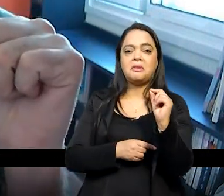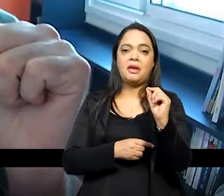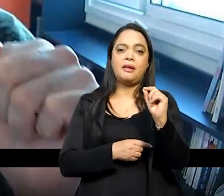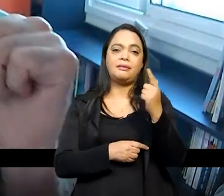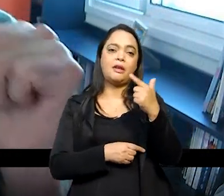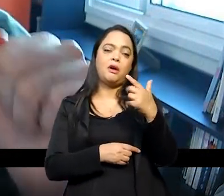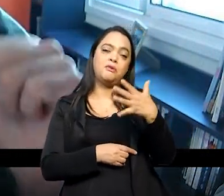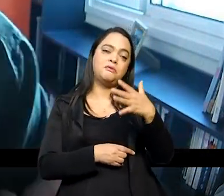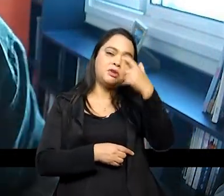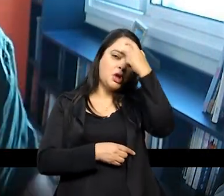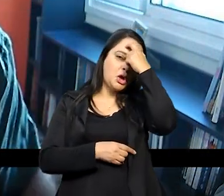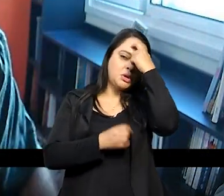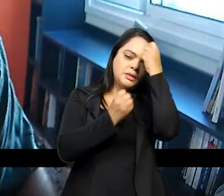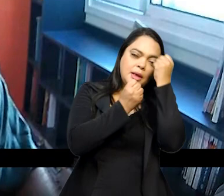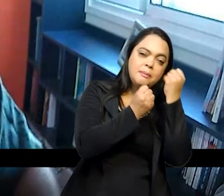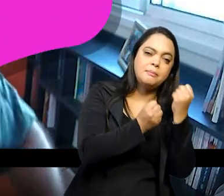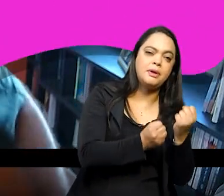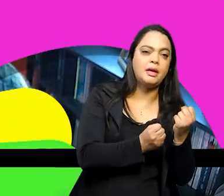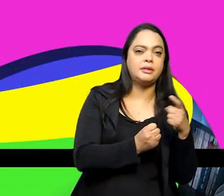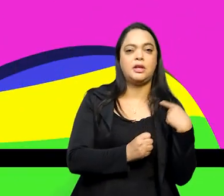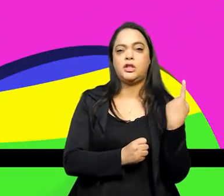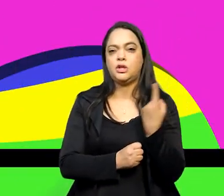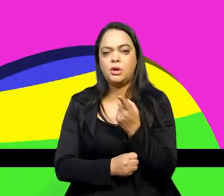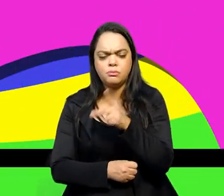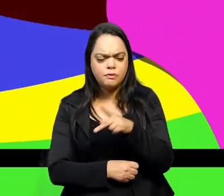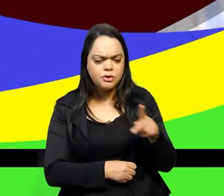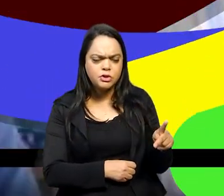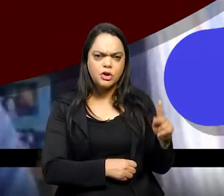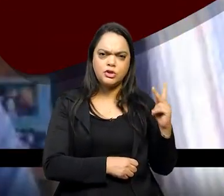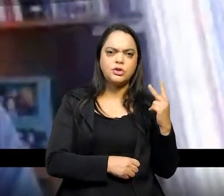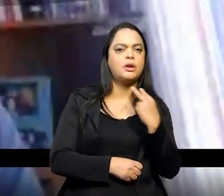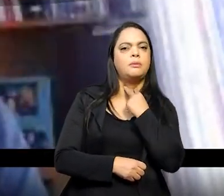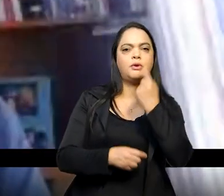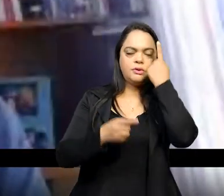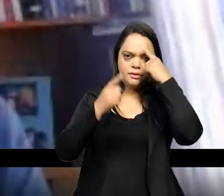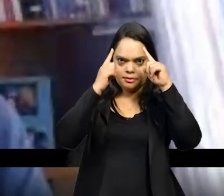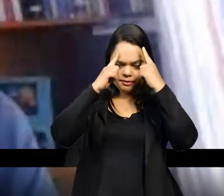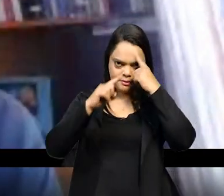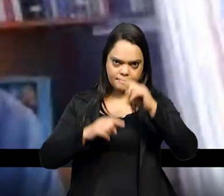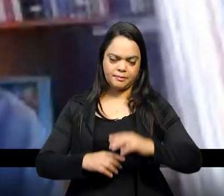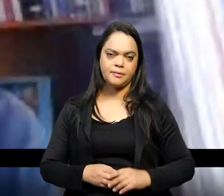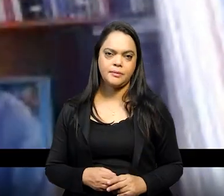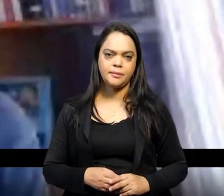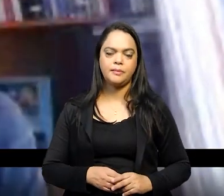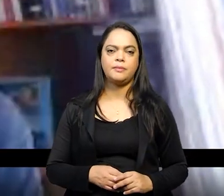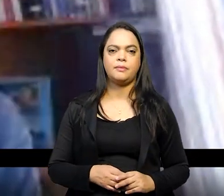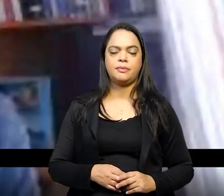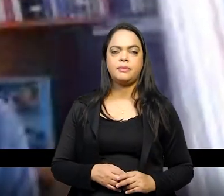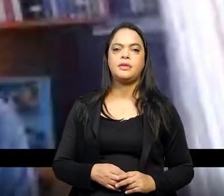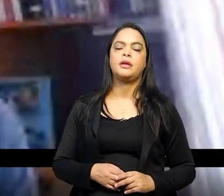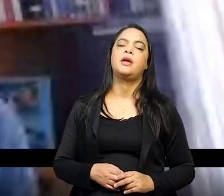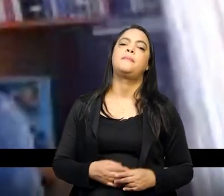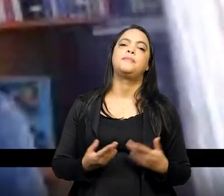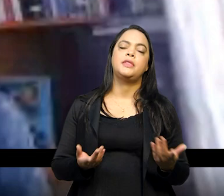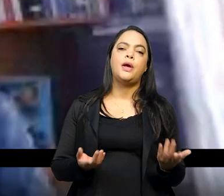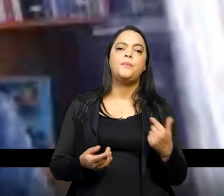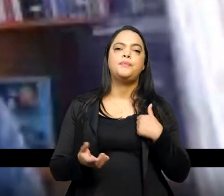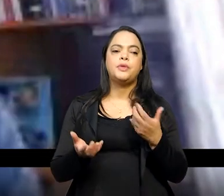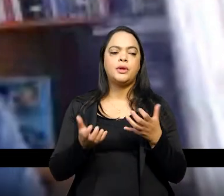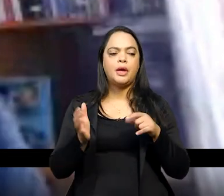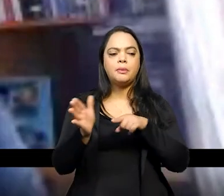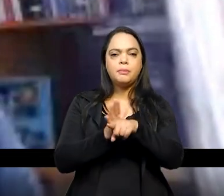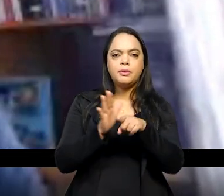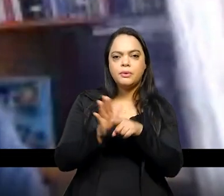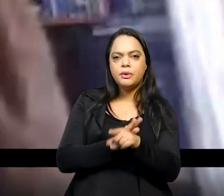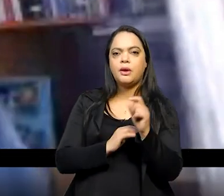isso que um historiador um professor de história tem que fazer né eu sei que a gente não pode colocar as mulheres no processo com mulheres